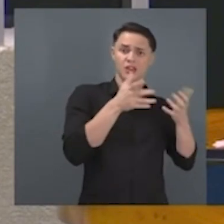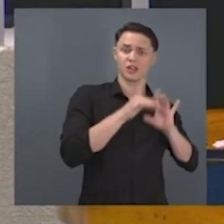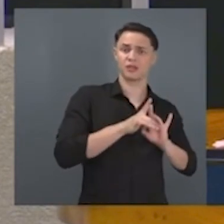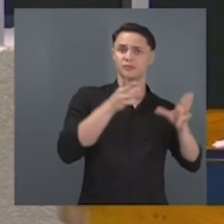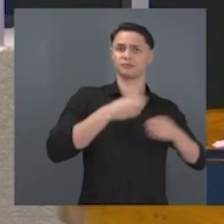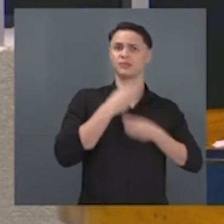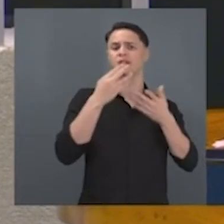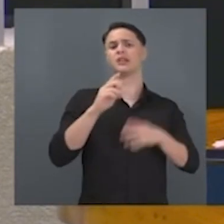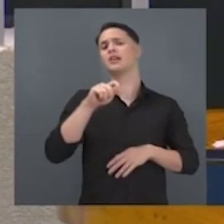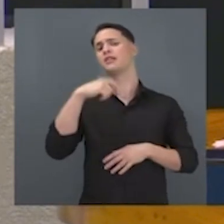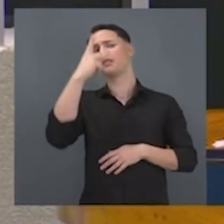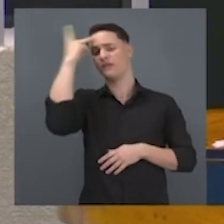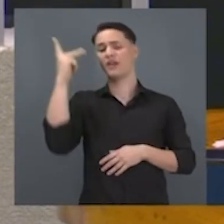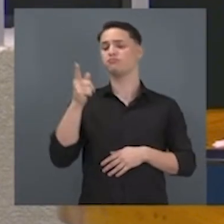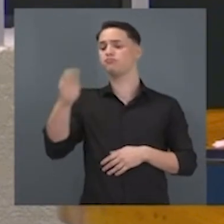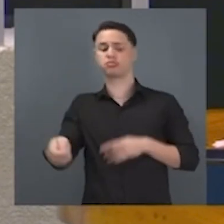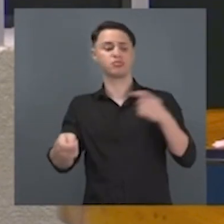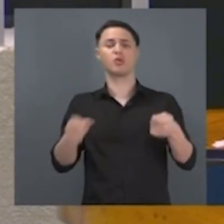definir o que é fake news?